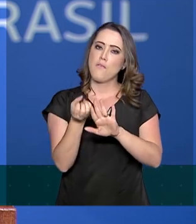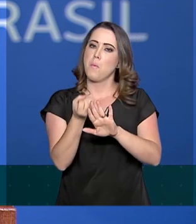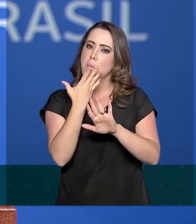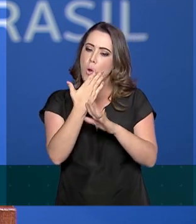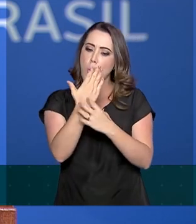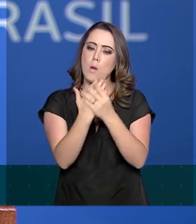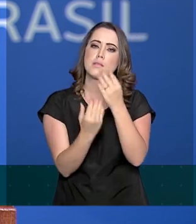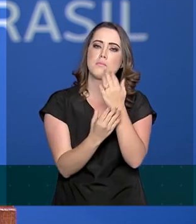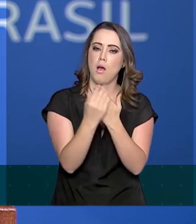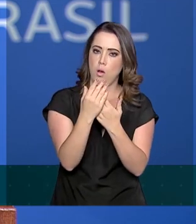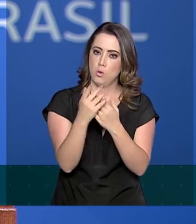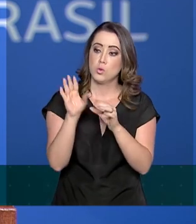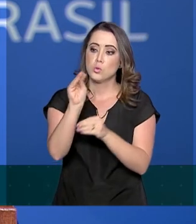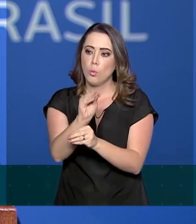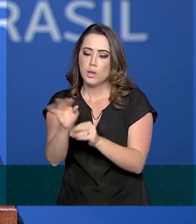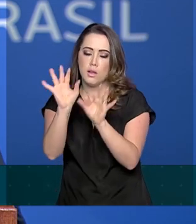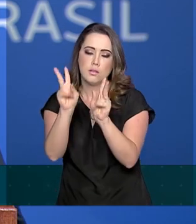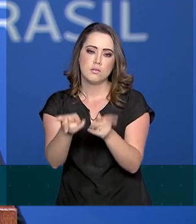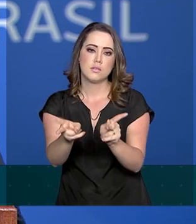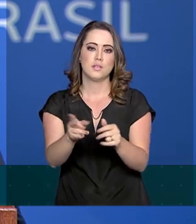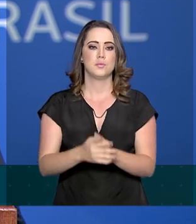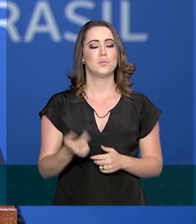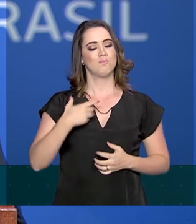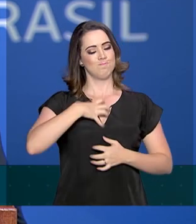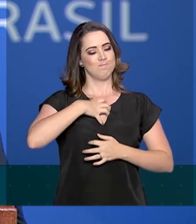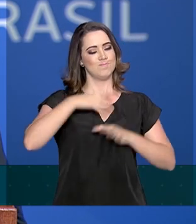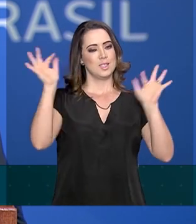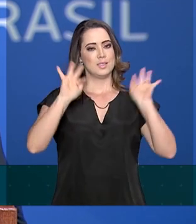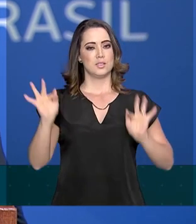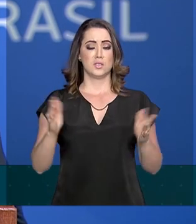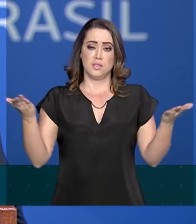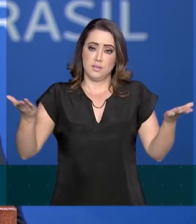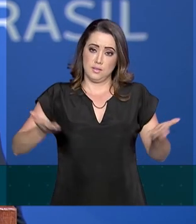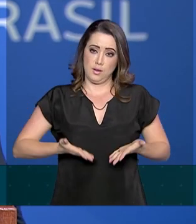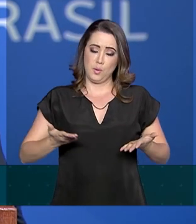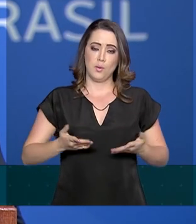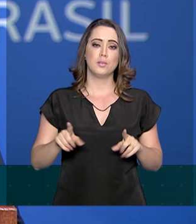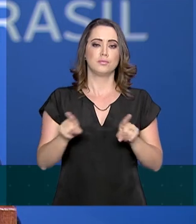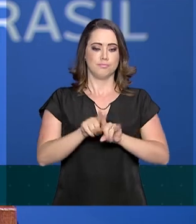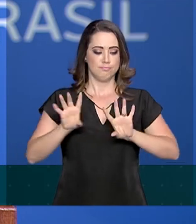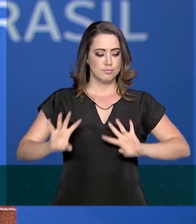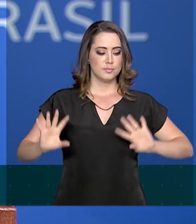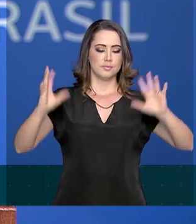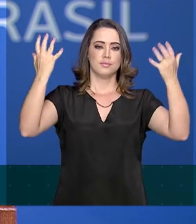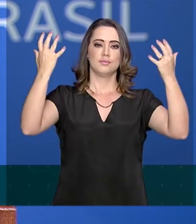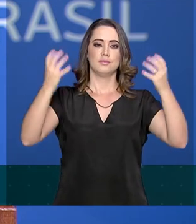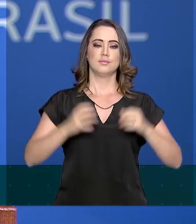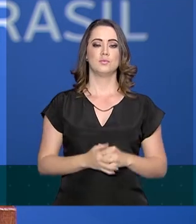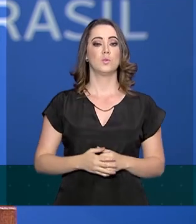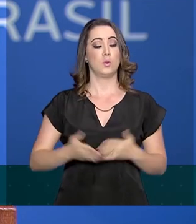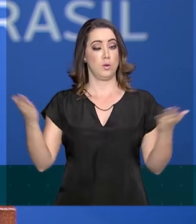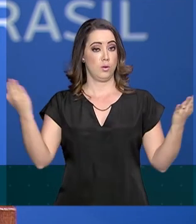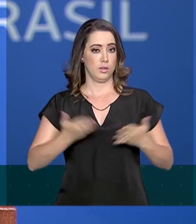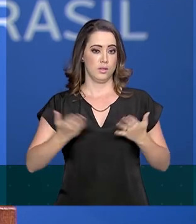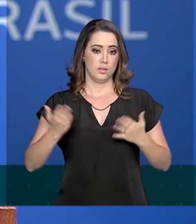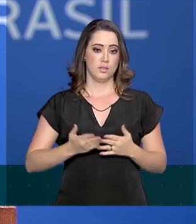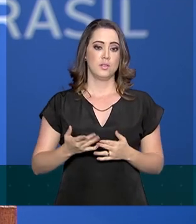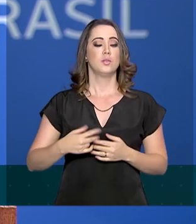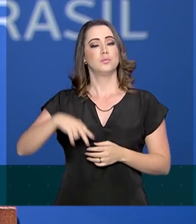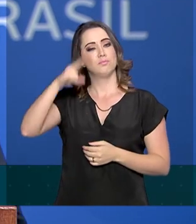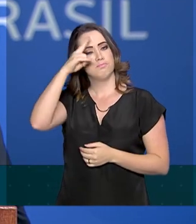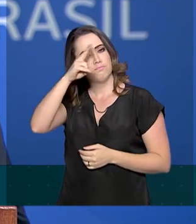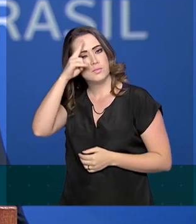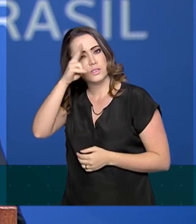por esse momento e por esse evento. Hoje eu remorei,